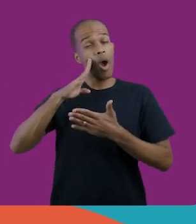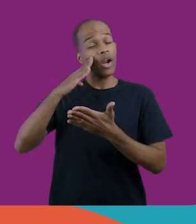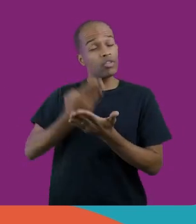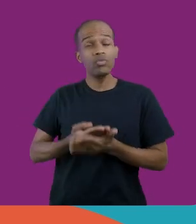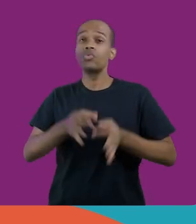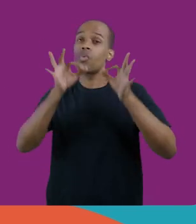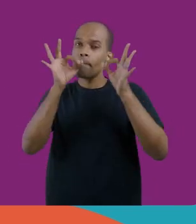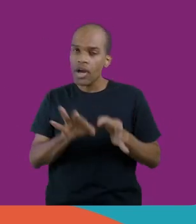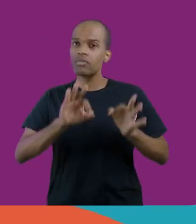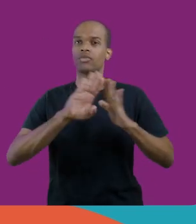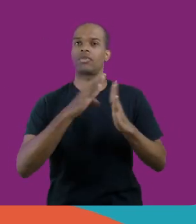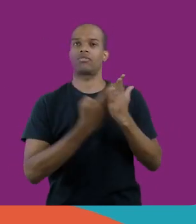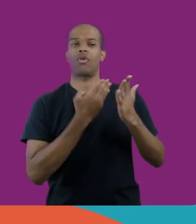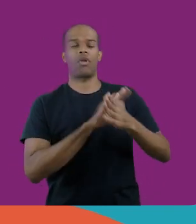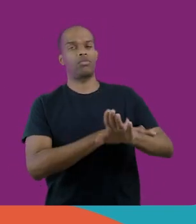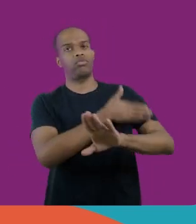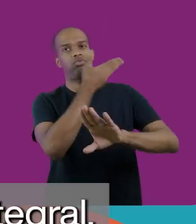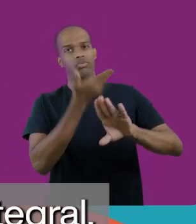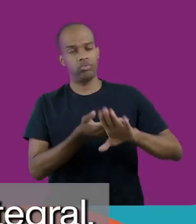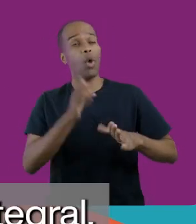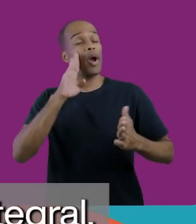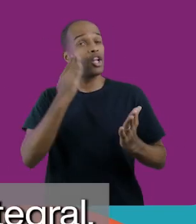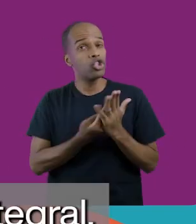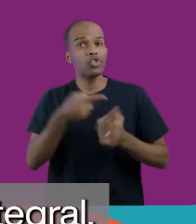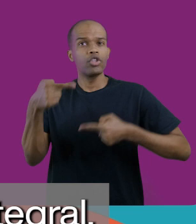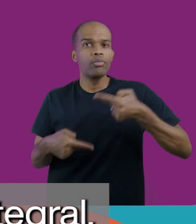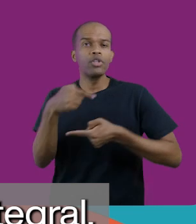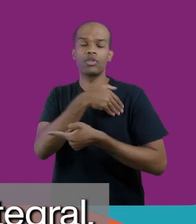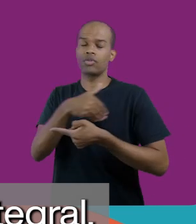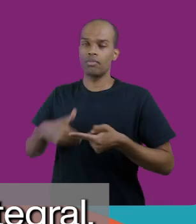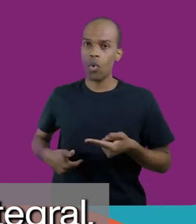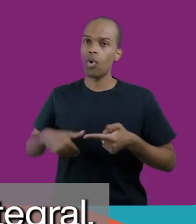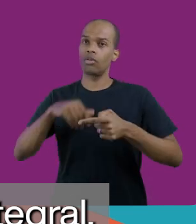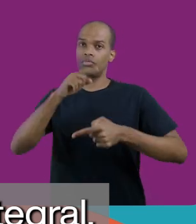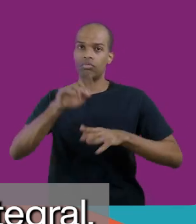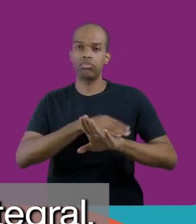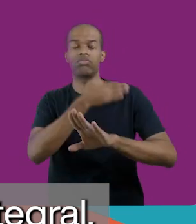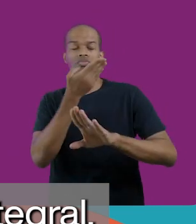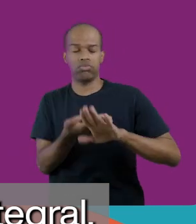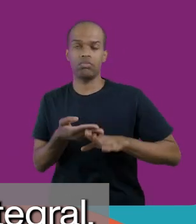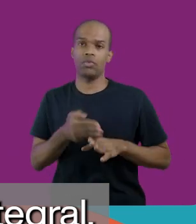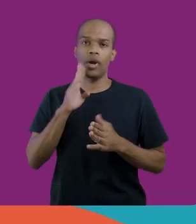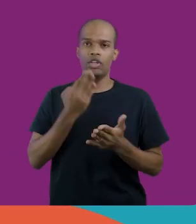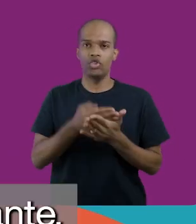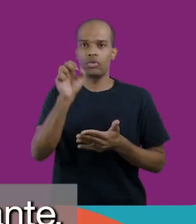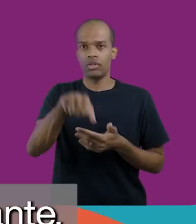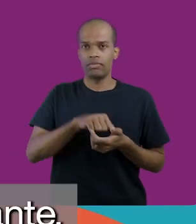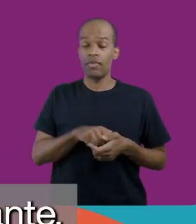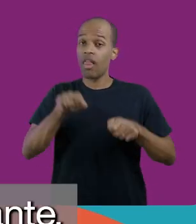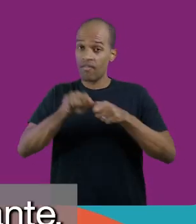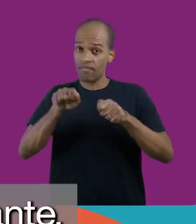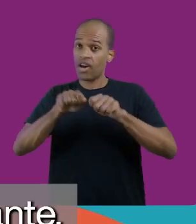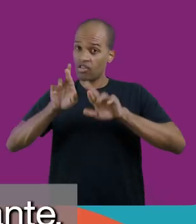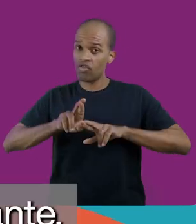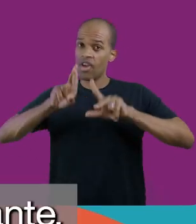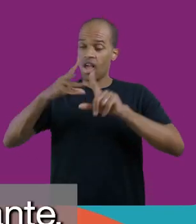Então, assim, eu acredito bastante na escola de tempo integral, eu acredito nas políticas públicas de tempo integral, elas